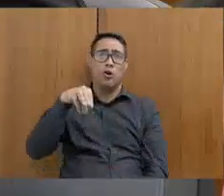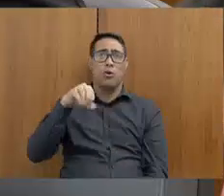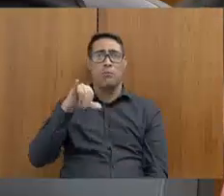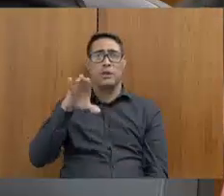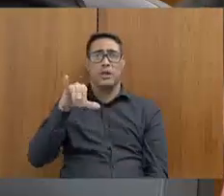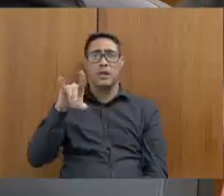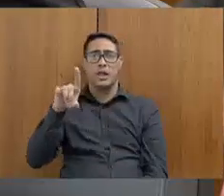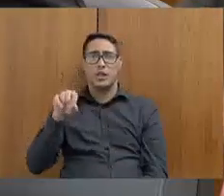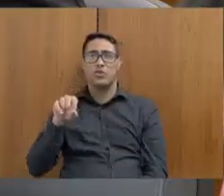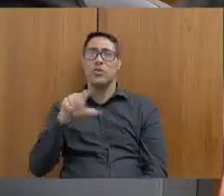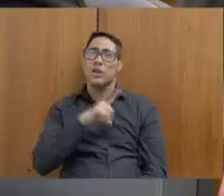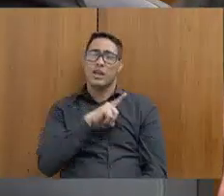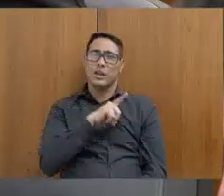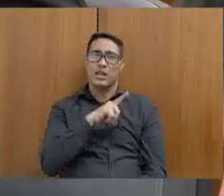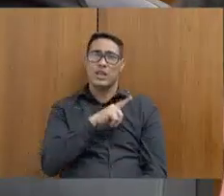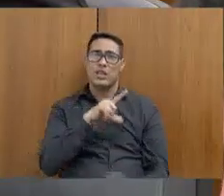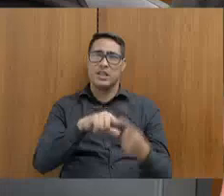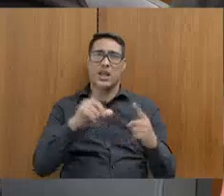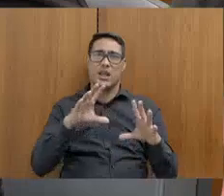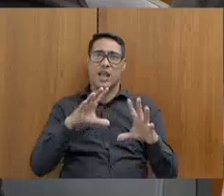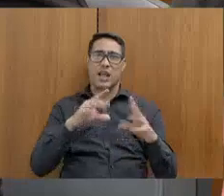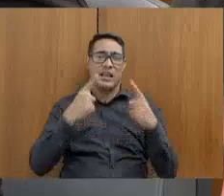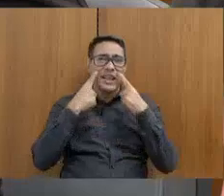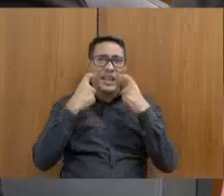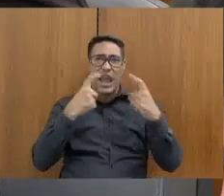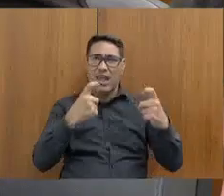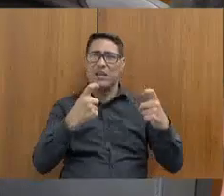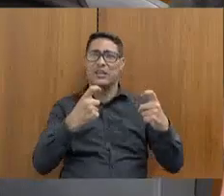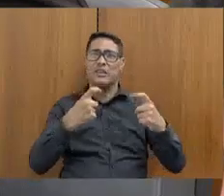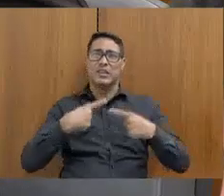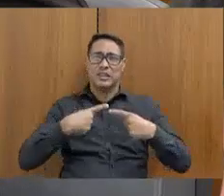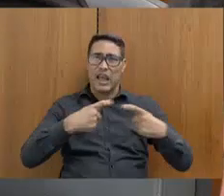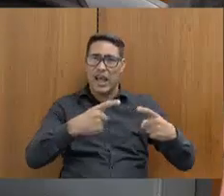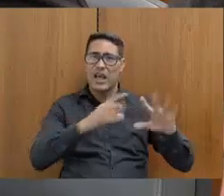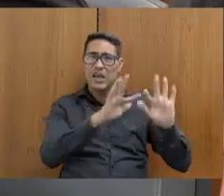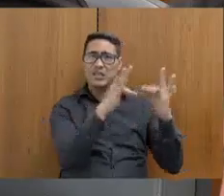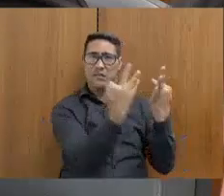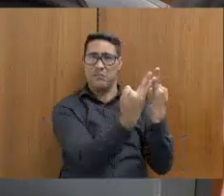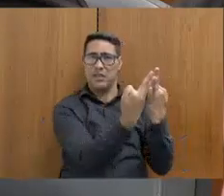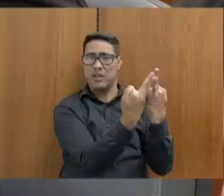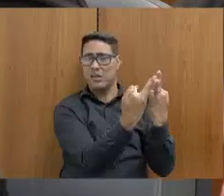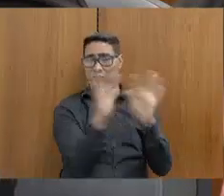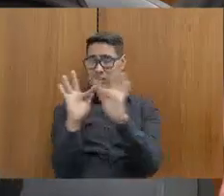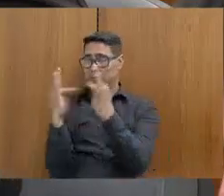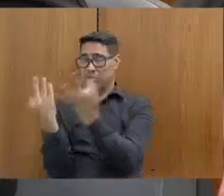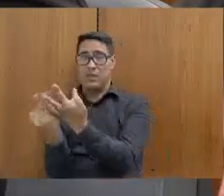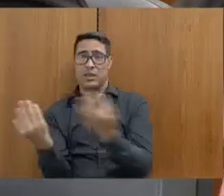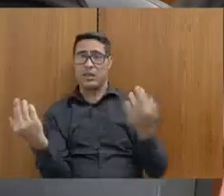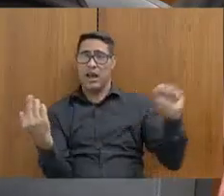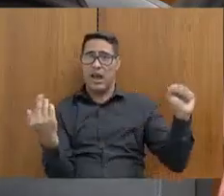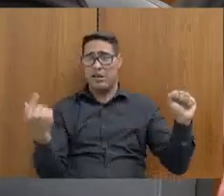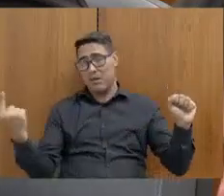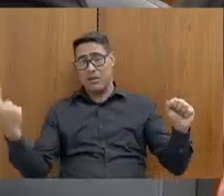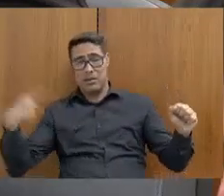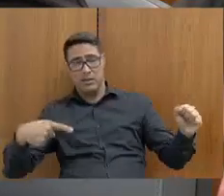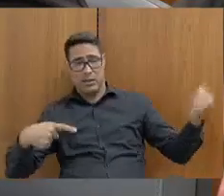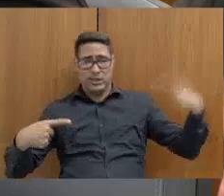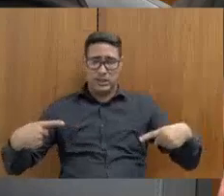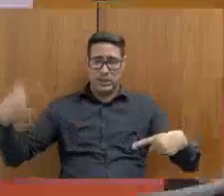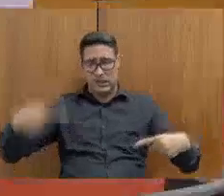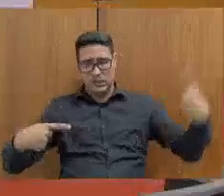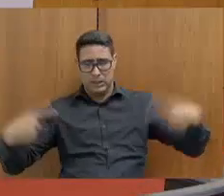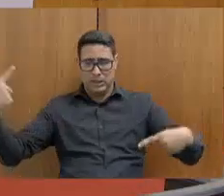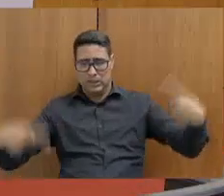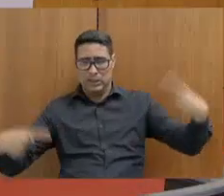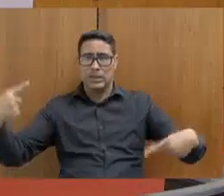guerras de família, principalmente no norte de Minas, que o camarada da família A matava da família B, depois da família B, se ligava do... E ficava nisso. Hoje